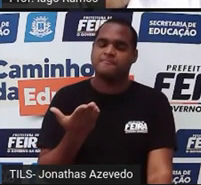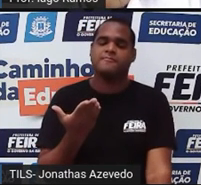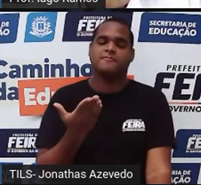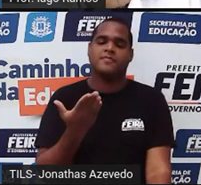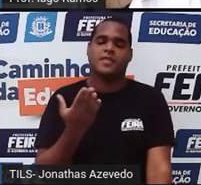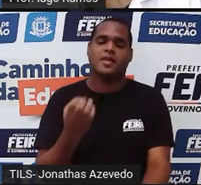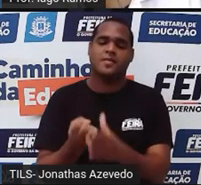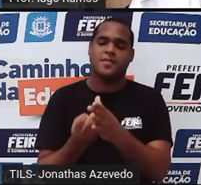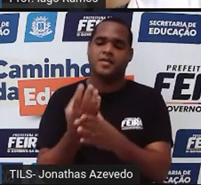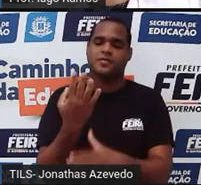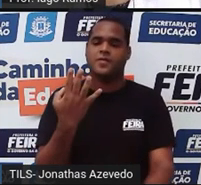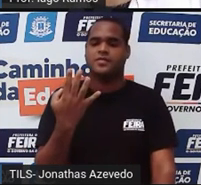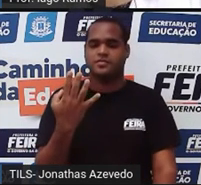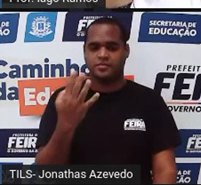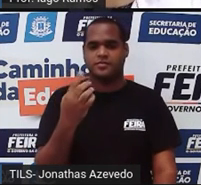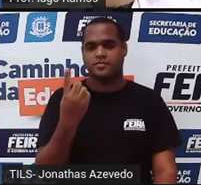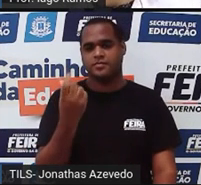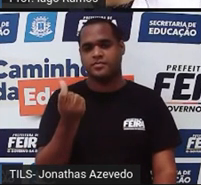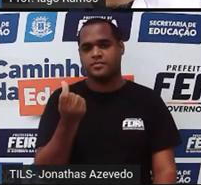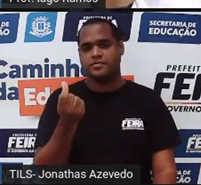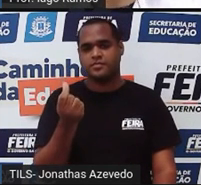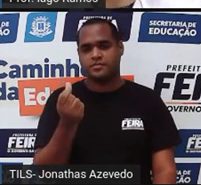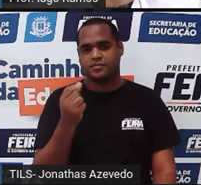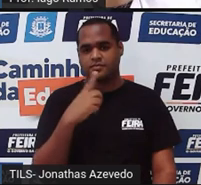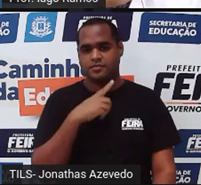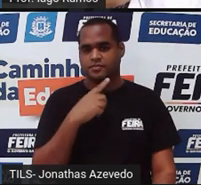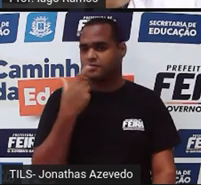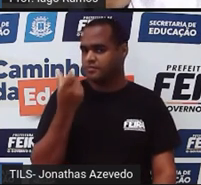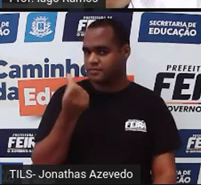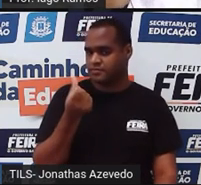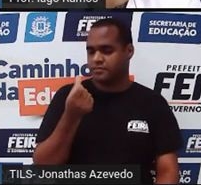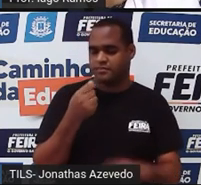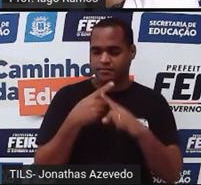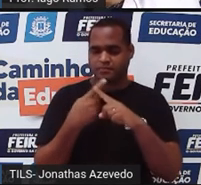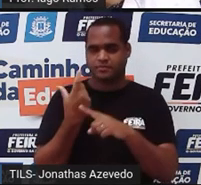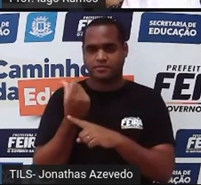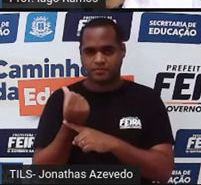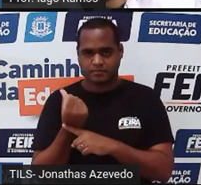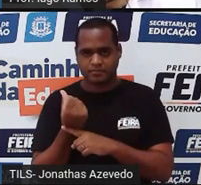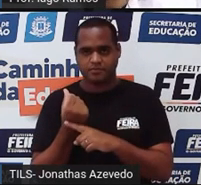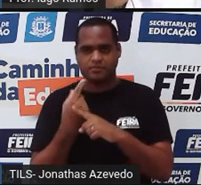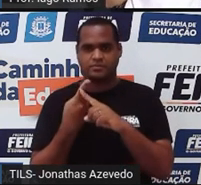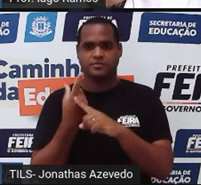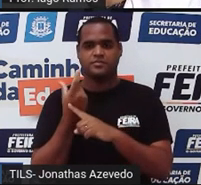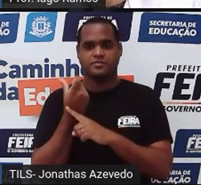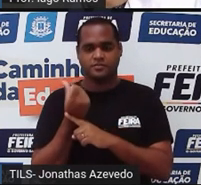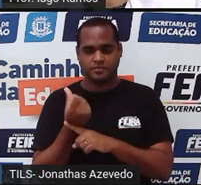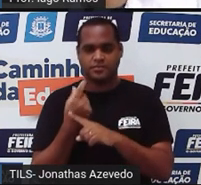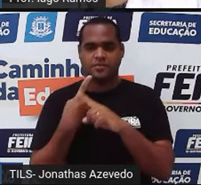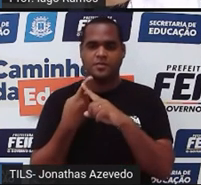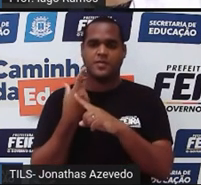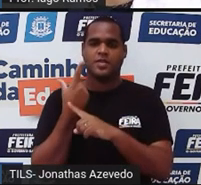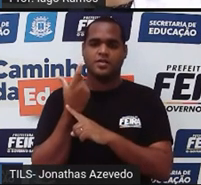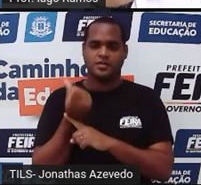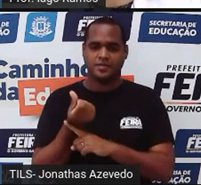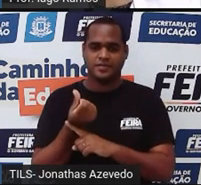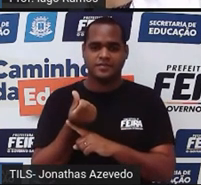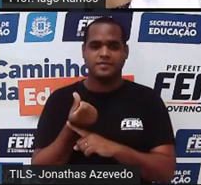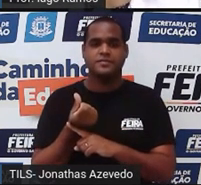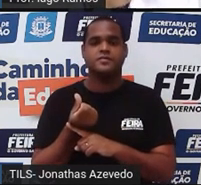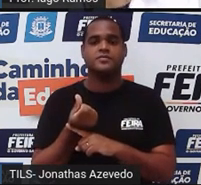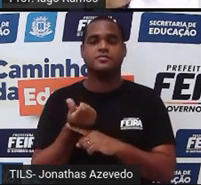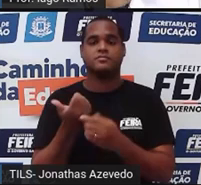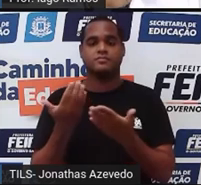Aparece ali quatro números 26, então, 26 vezes 26, vezes 26, vezes 26, eu